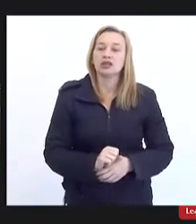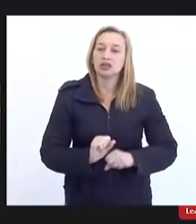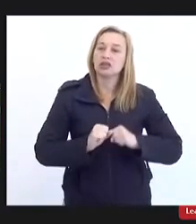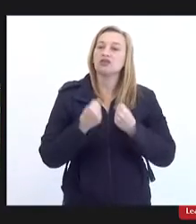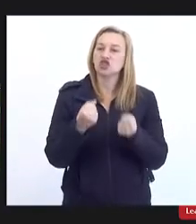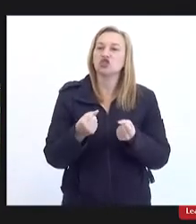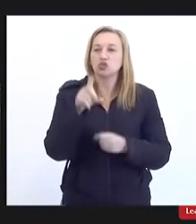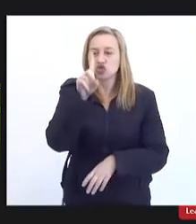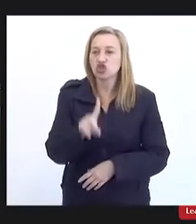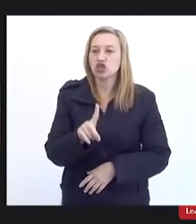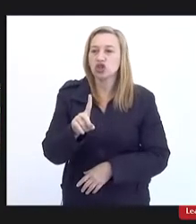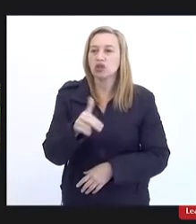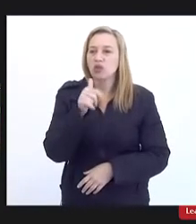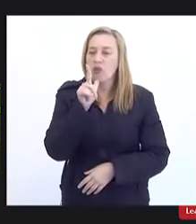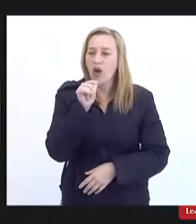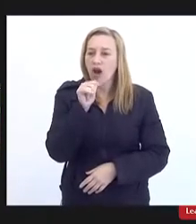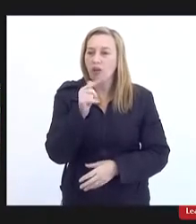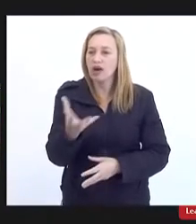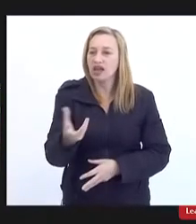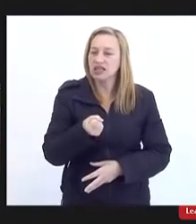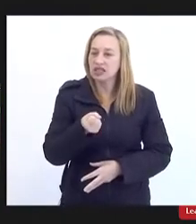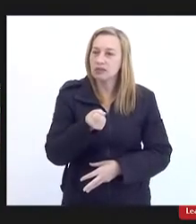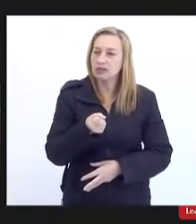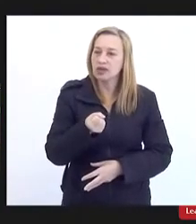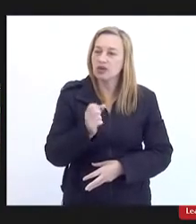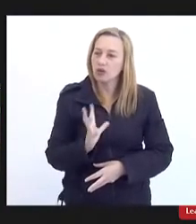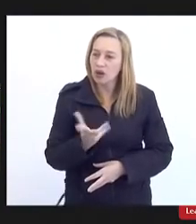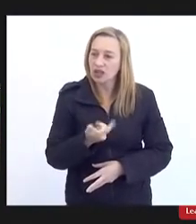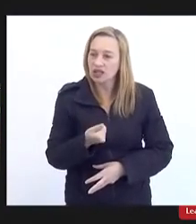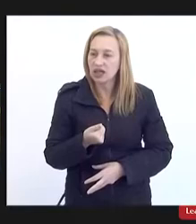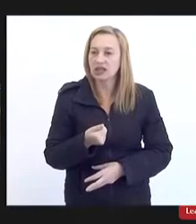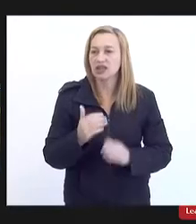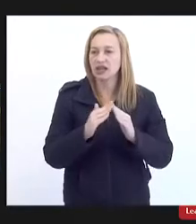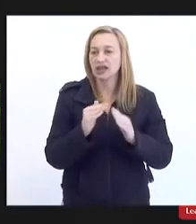à água de receber dignamente água na sala